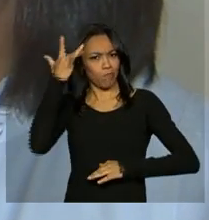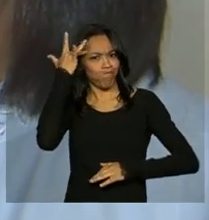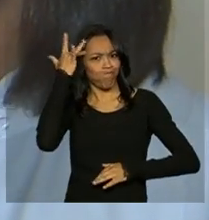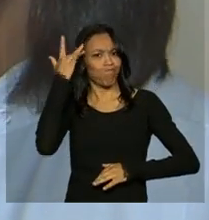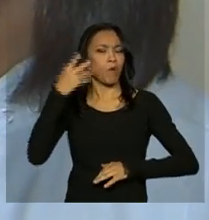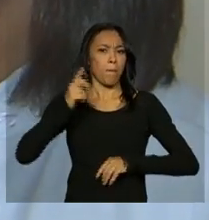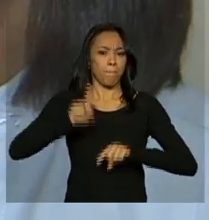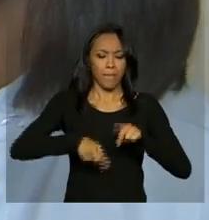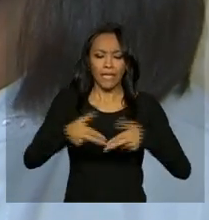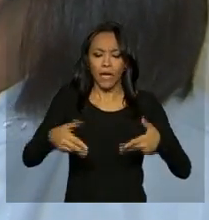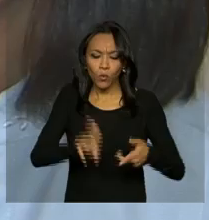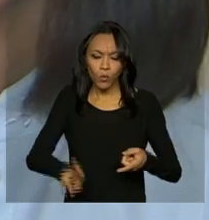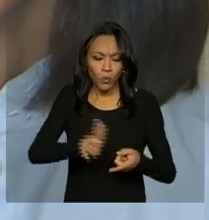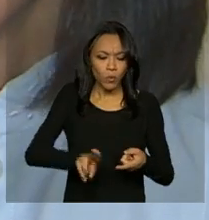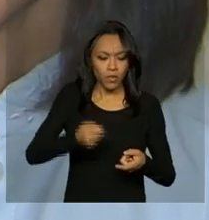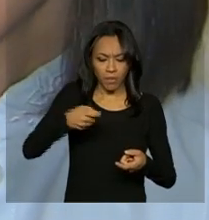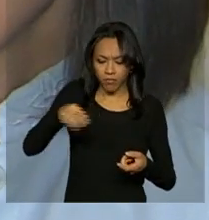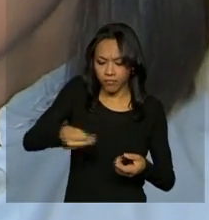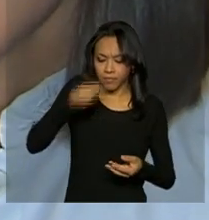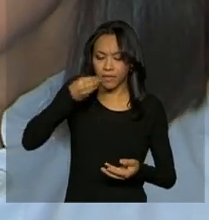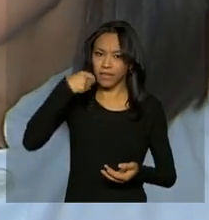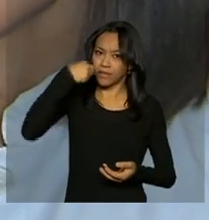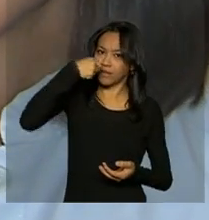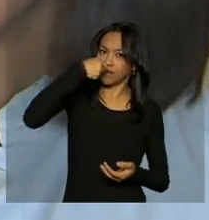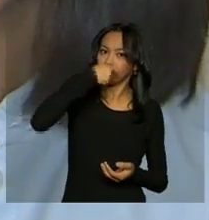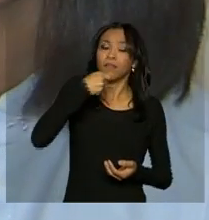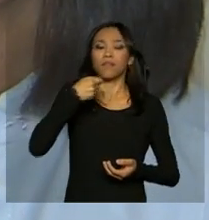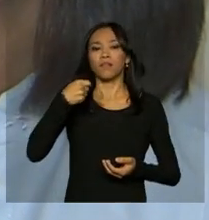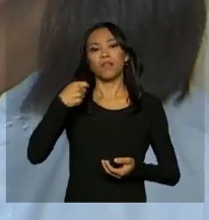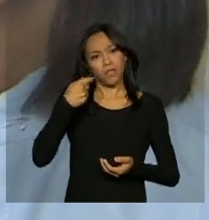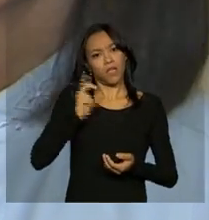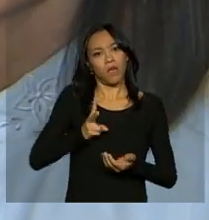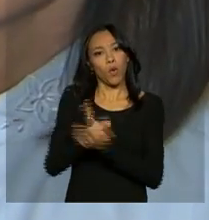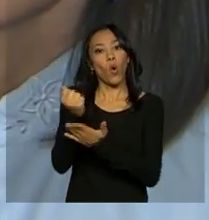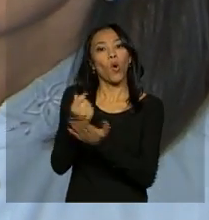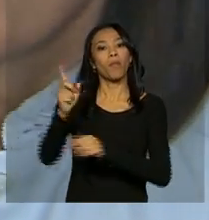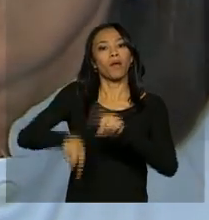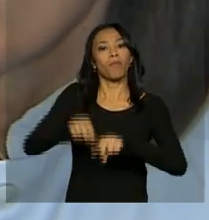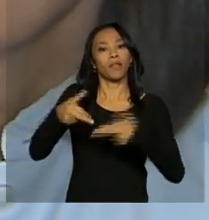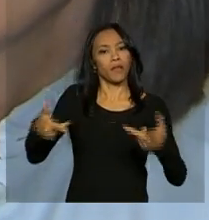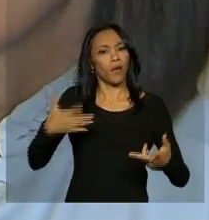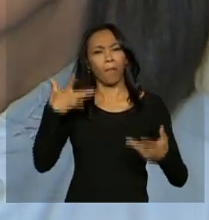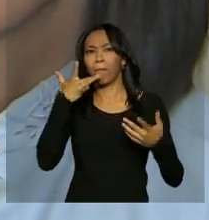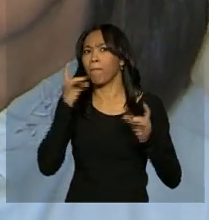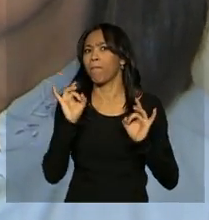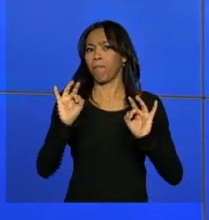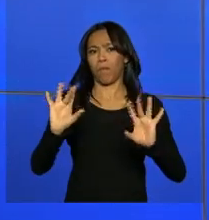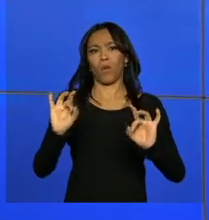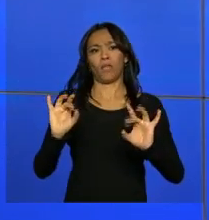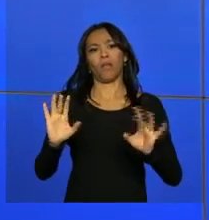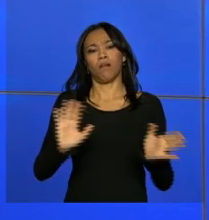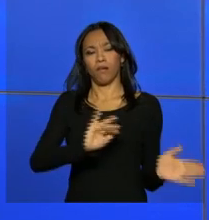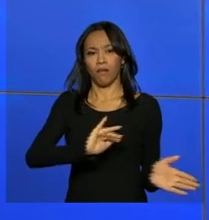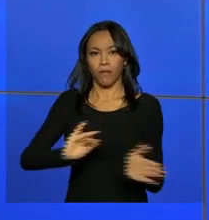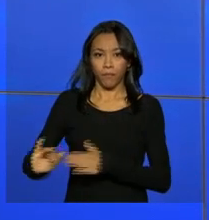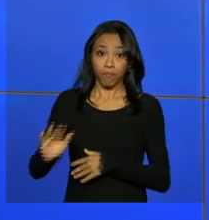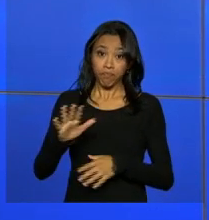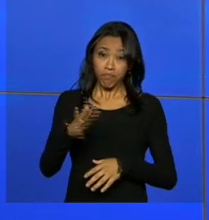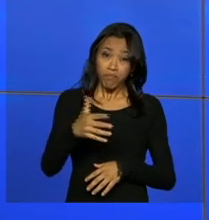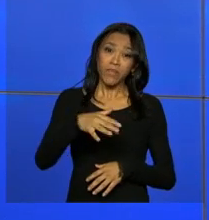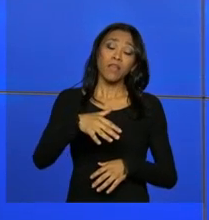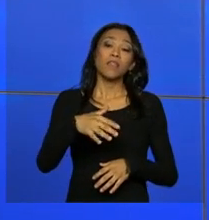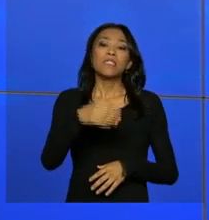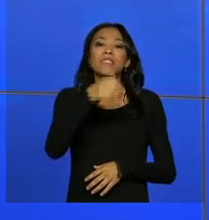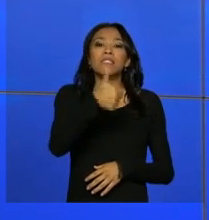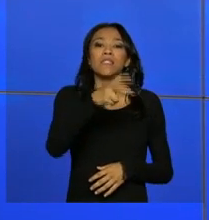material. A gente sempre tem, a secretaria faz as compras de material para a gente e da melhor qualidade. Cerca de